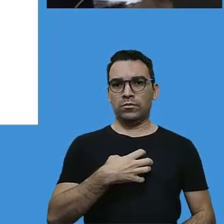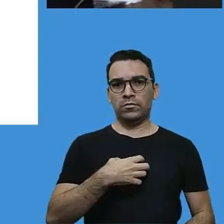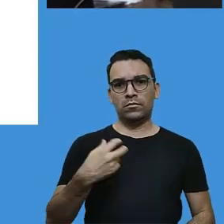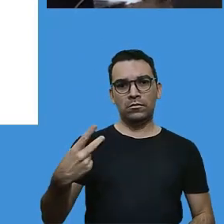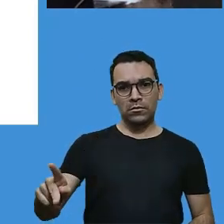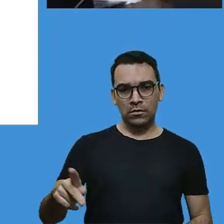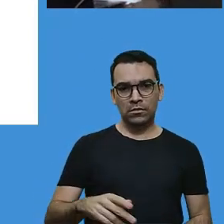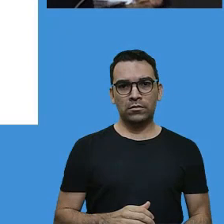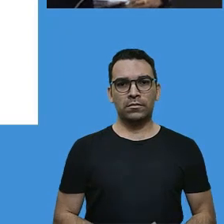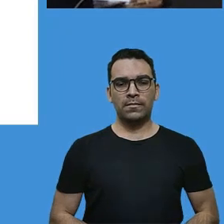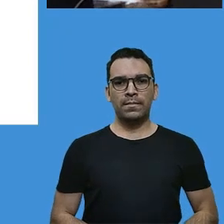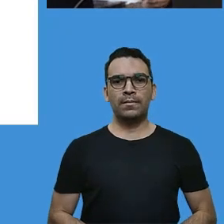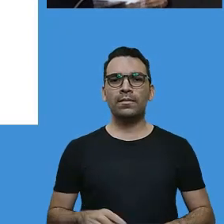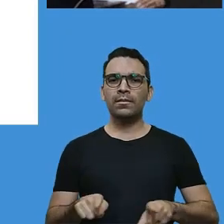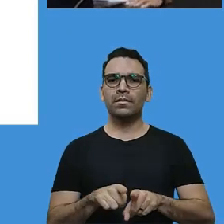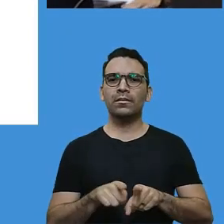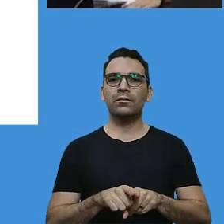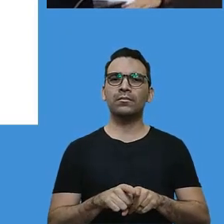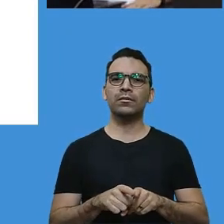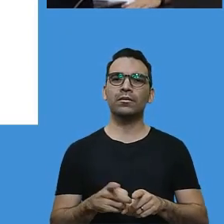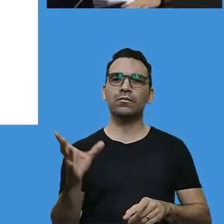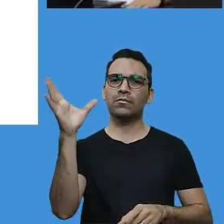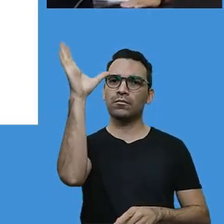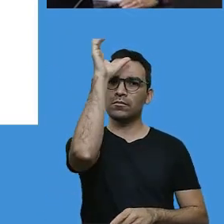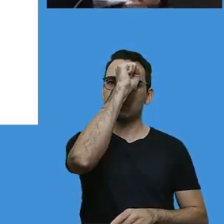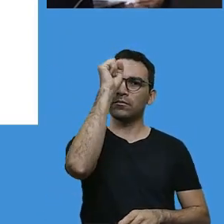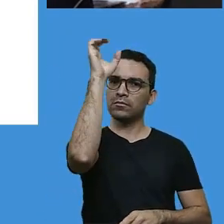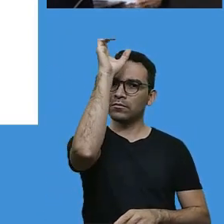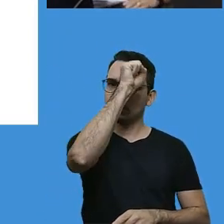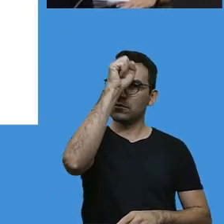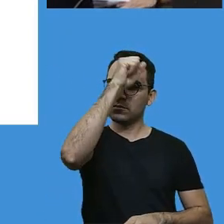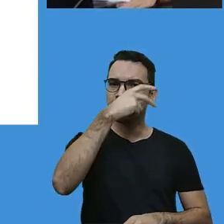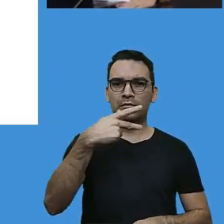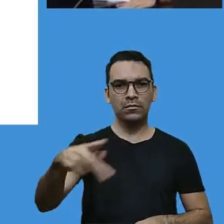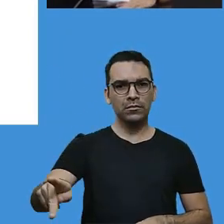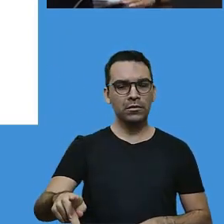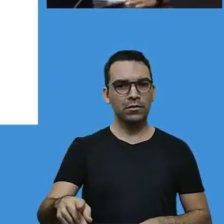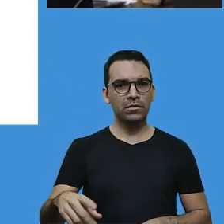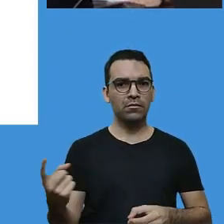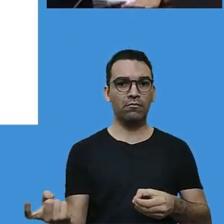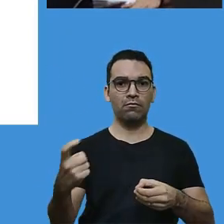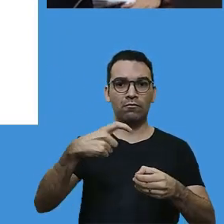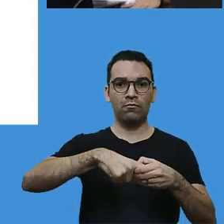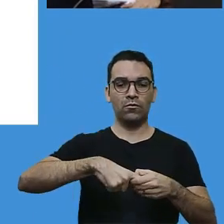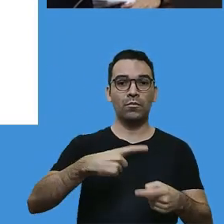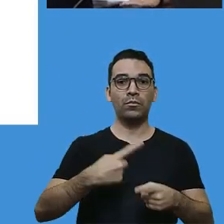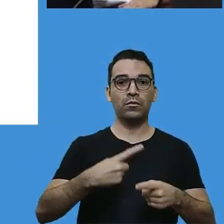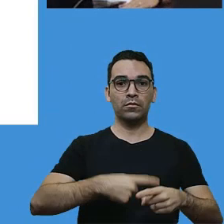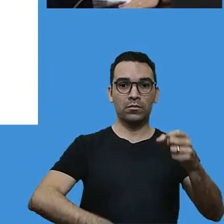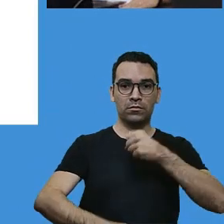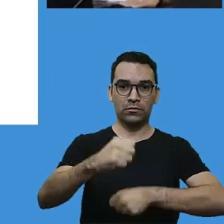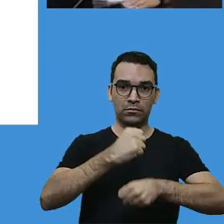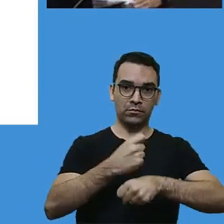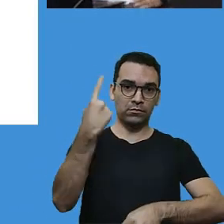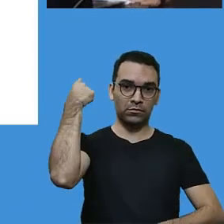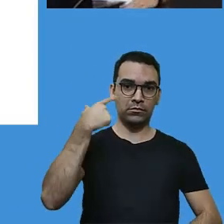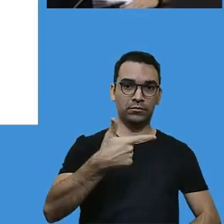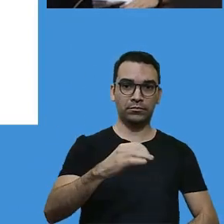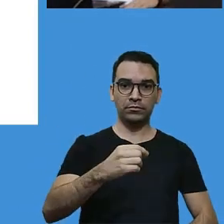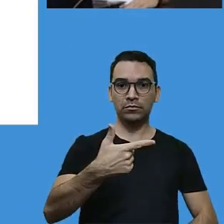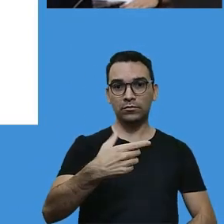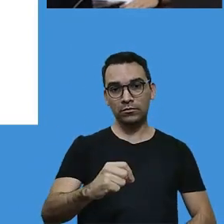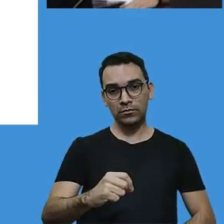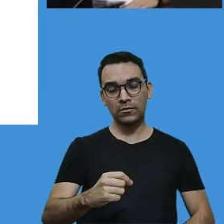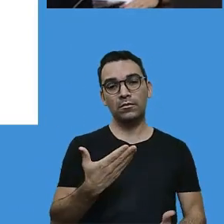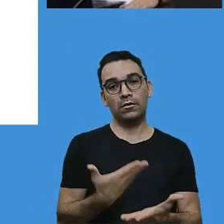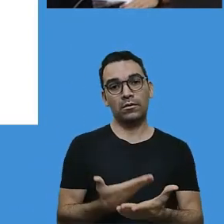aprofundamento do aprendizado. Por que a retomada? Porque no ano passado, o ano de 2020, o